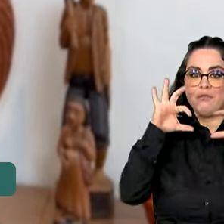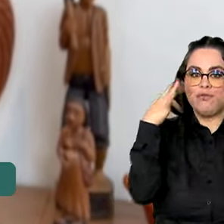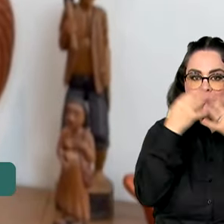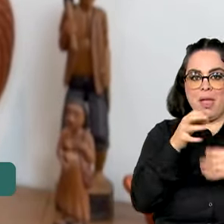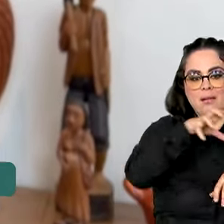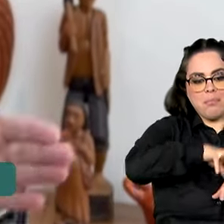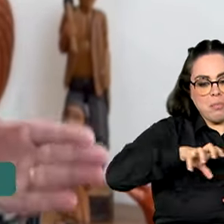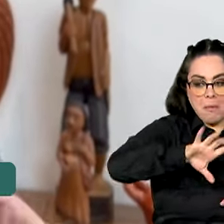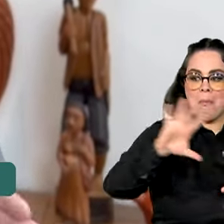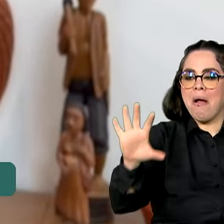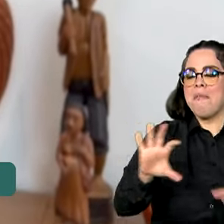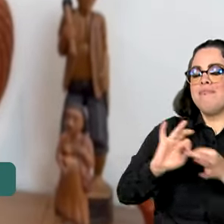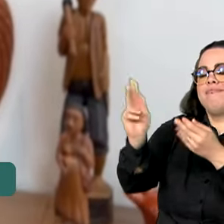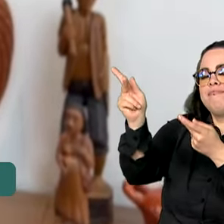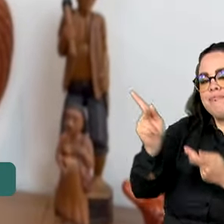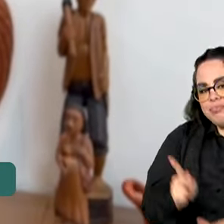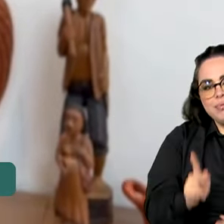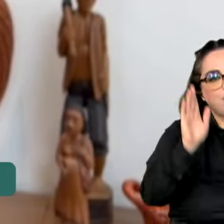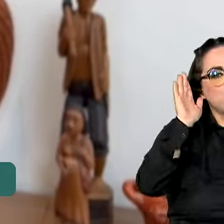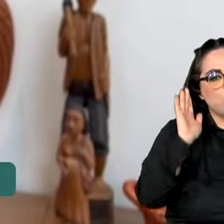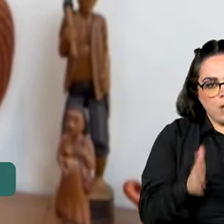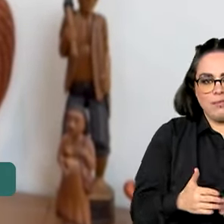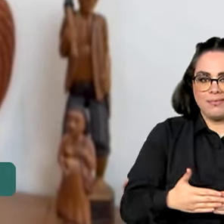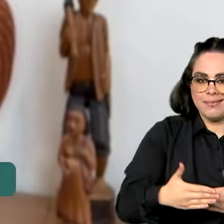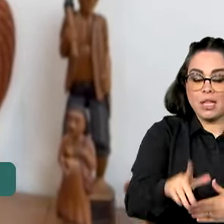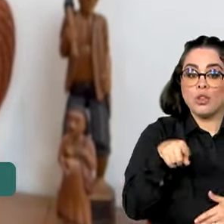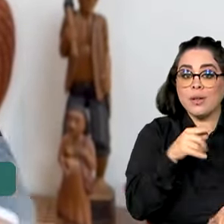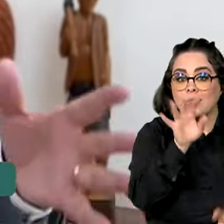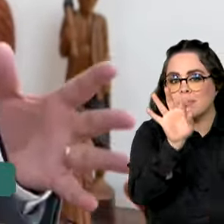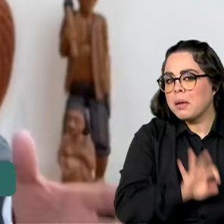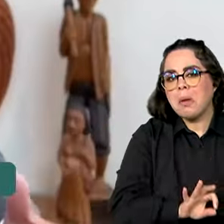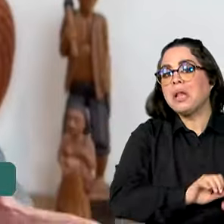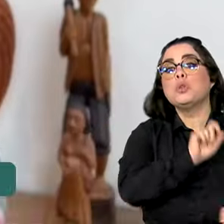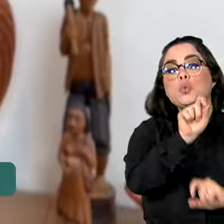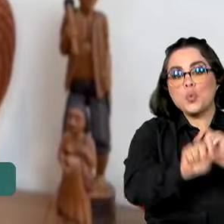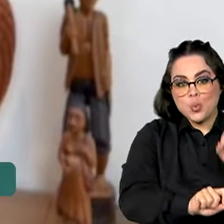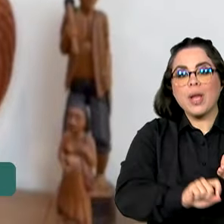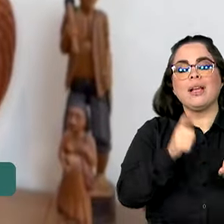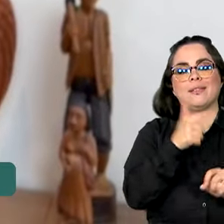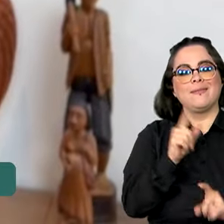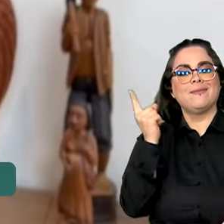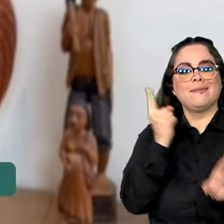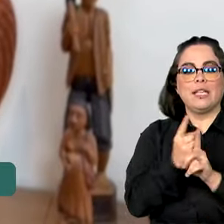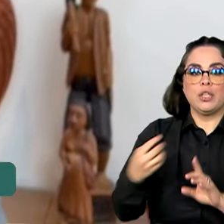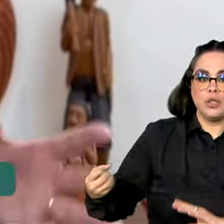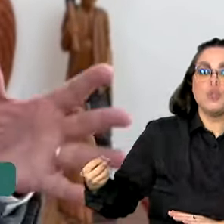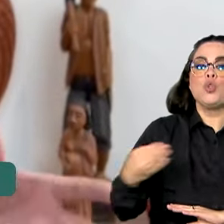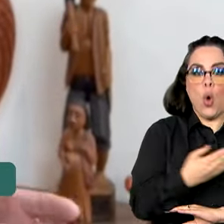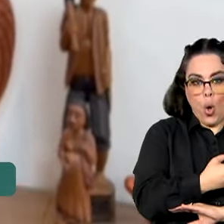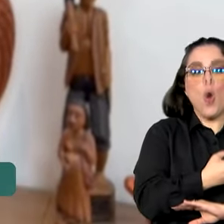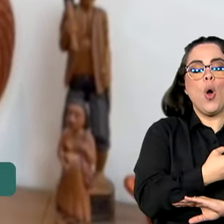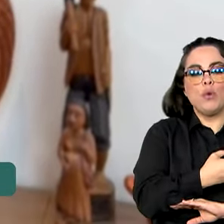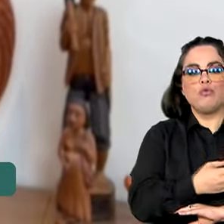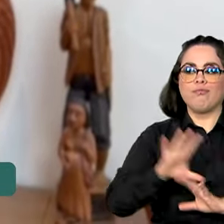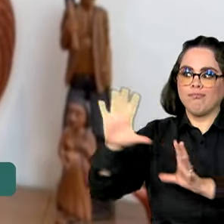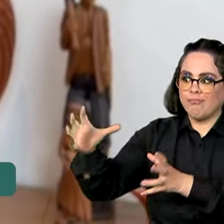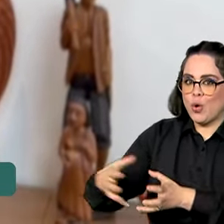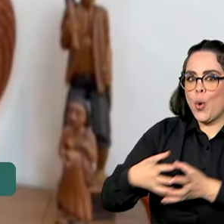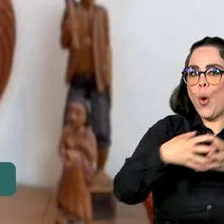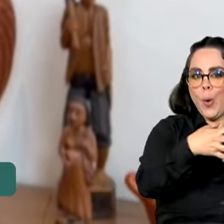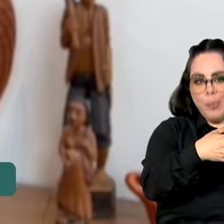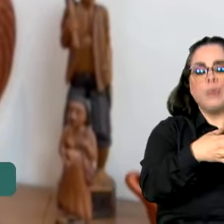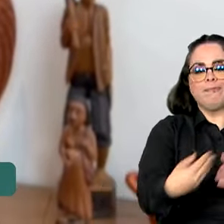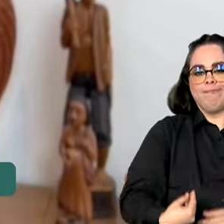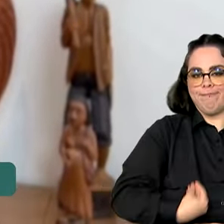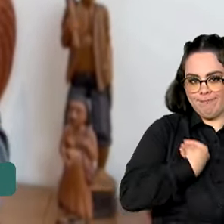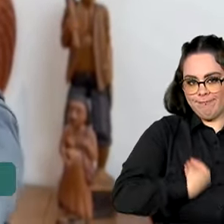famílias. E agora já estamos nos preparando para a chegada de outras pessoas que